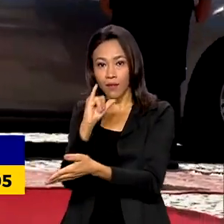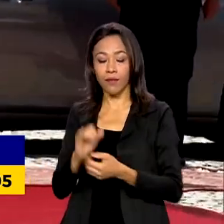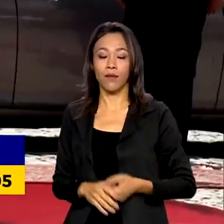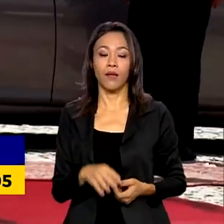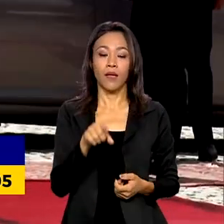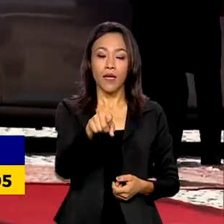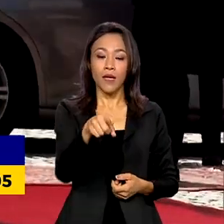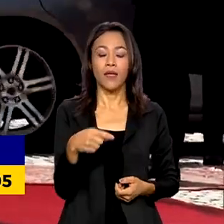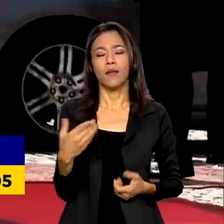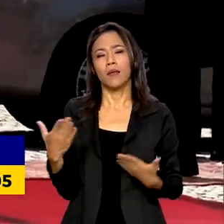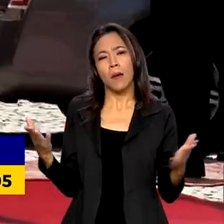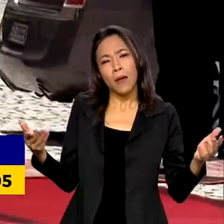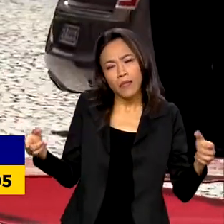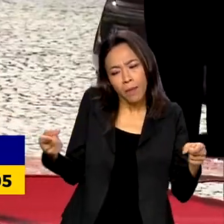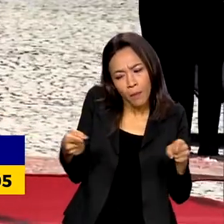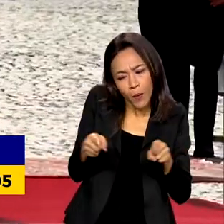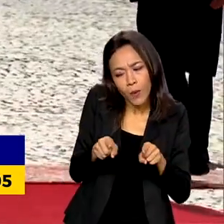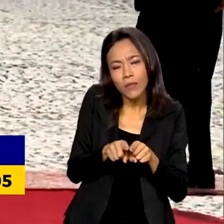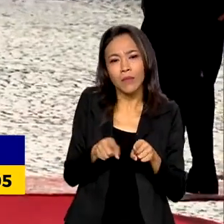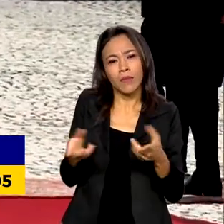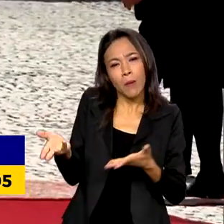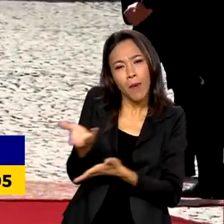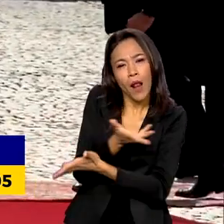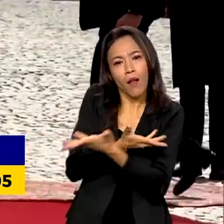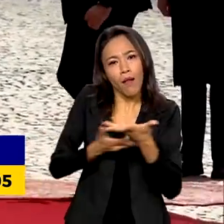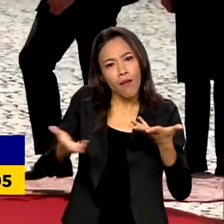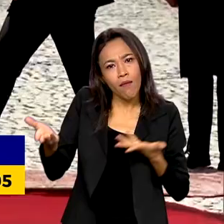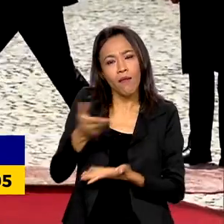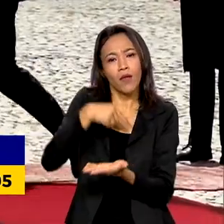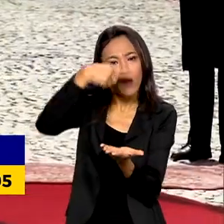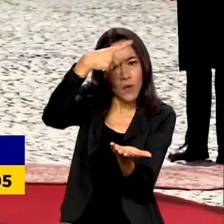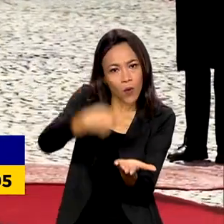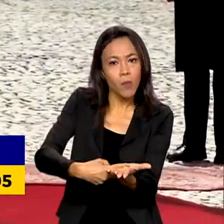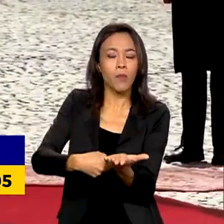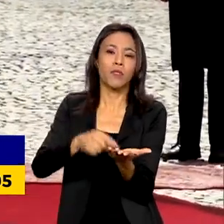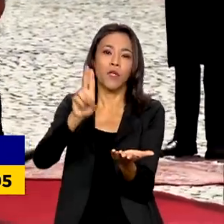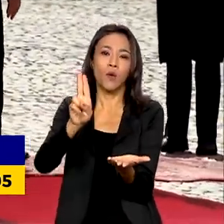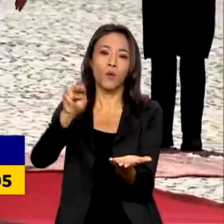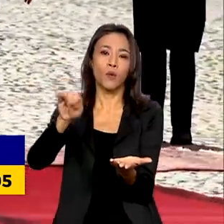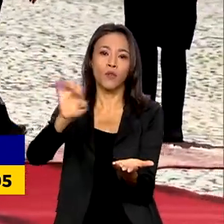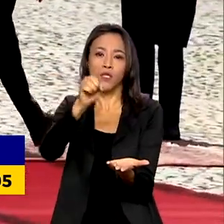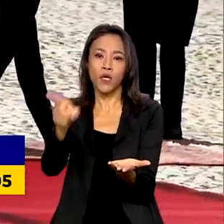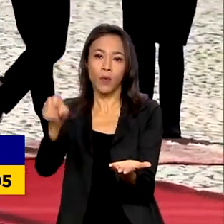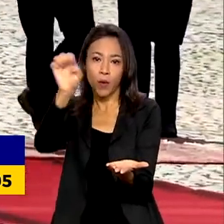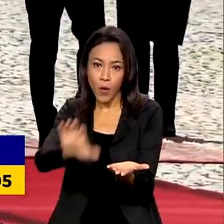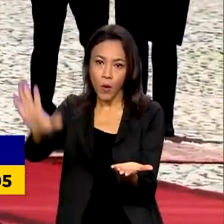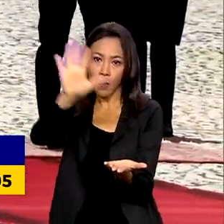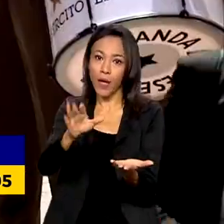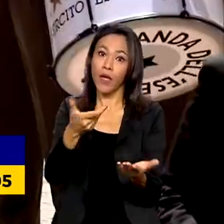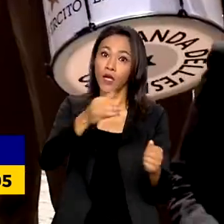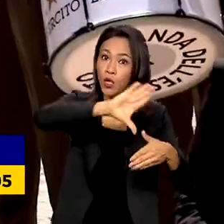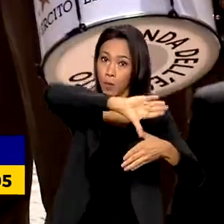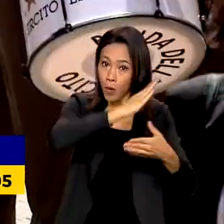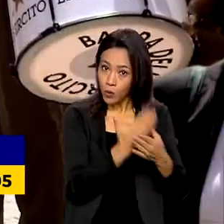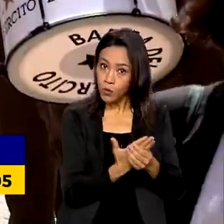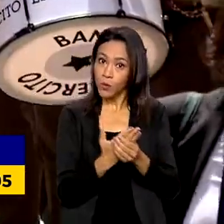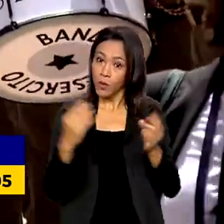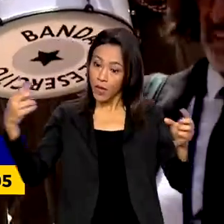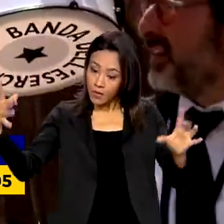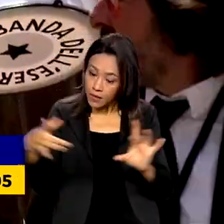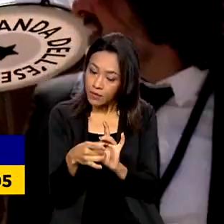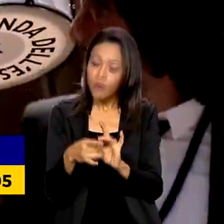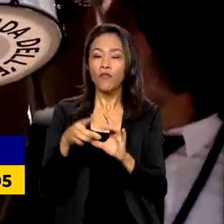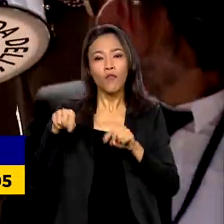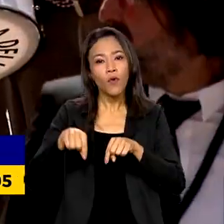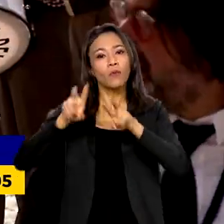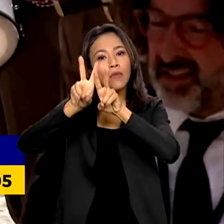aproximação entre Brasil e Itália e o acordo entre a União Europeia e o Mercosul também foram temas abordados durante